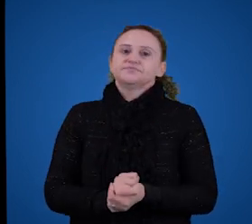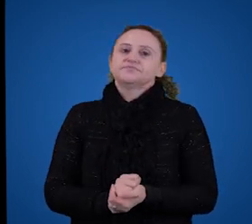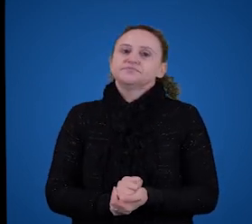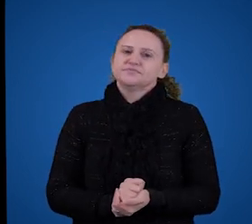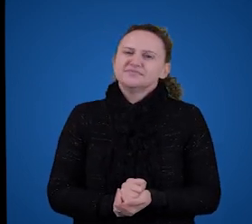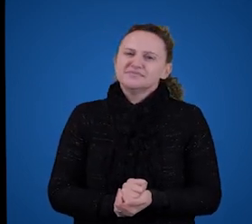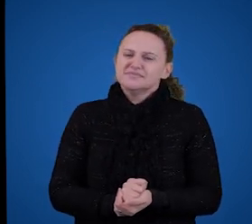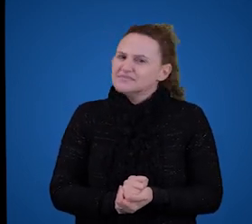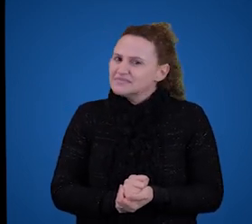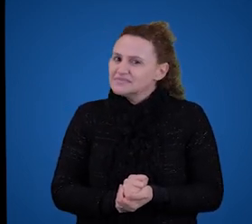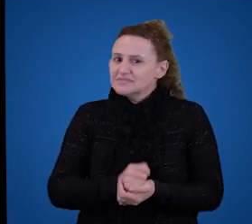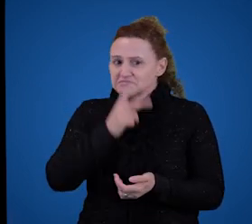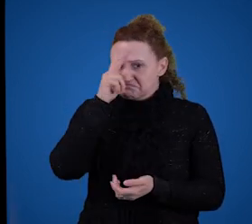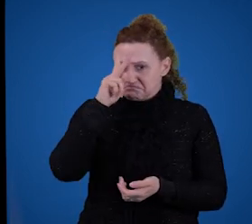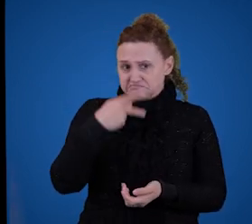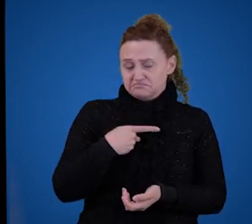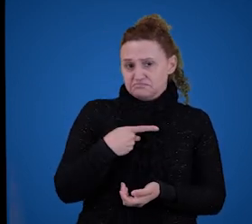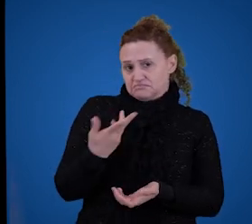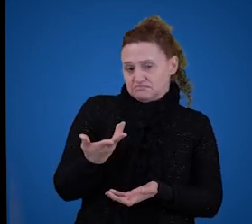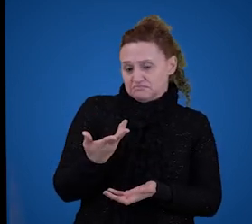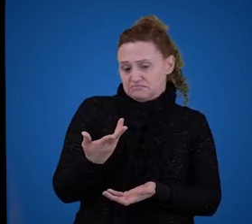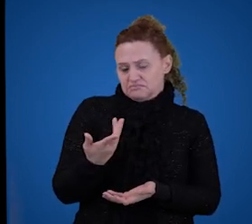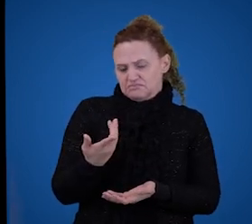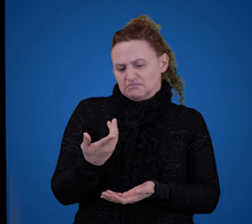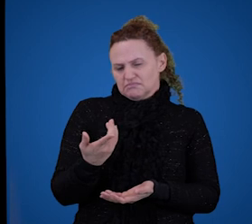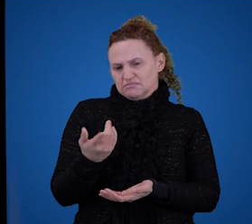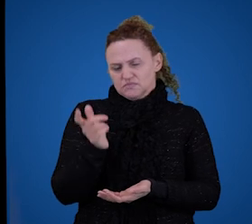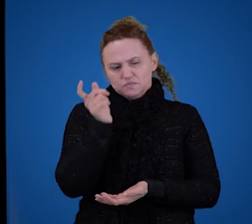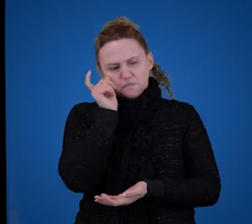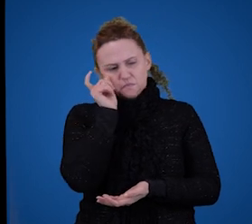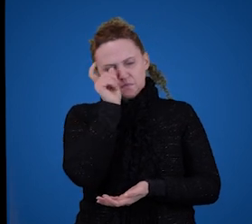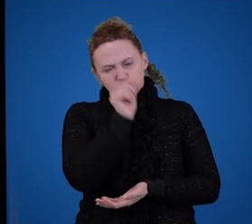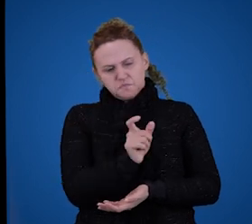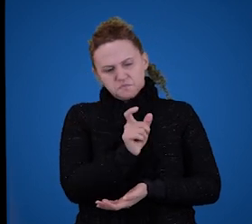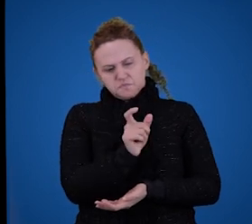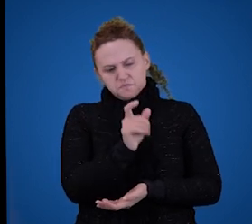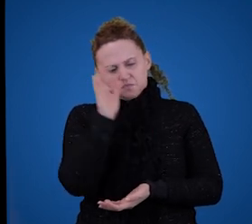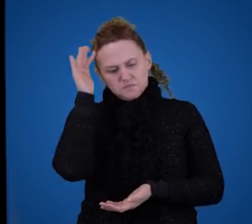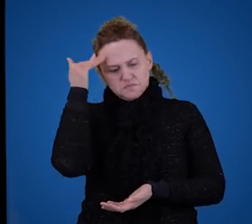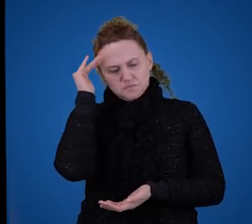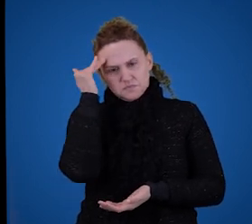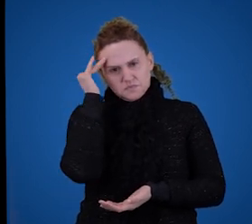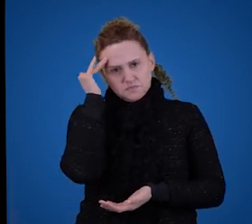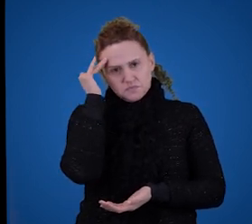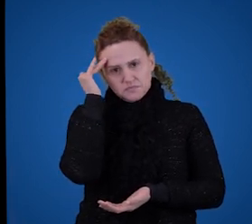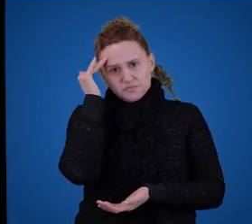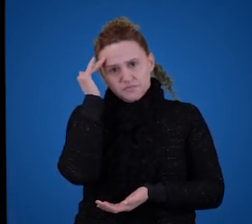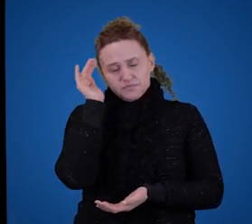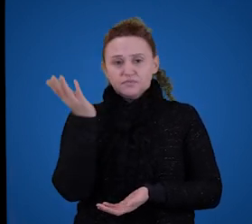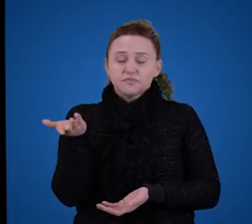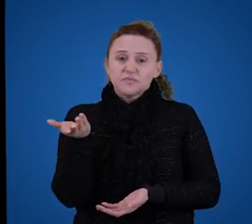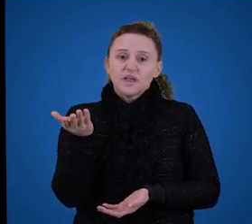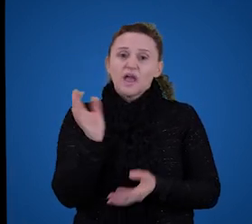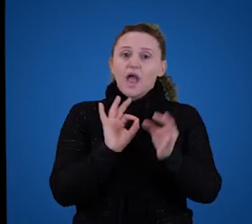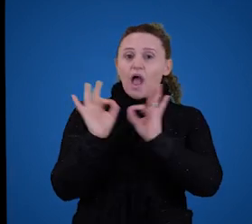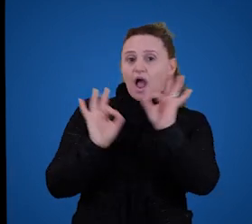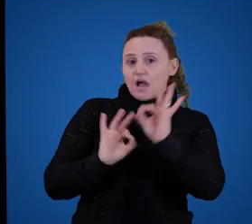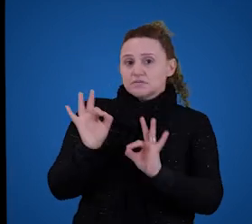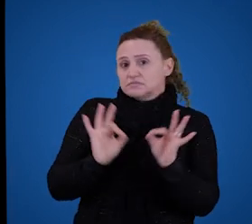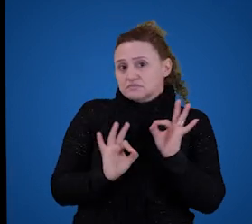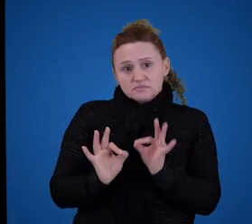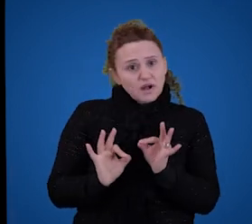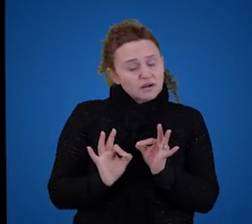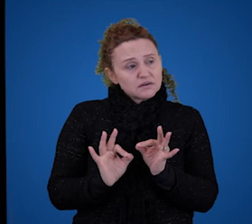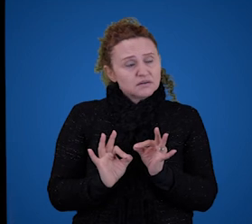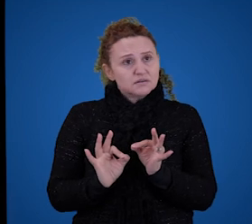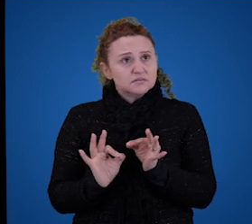Bem, individualmente, a gente pode até entender cada uma dessas coisas. A gente entende verde, a gente entende arrumar, a gente entende